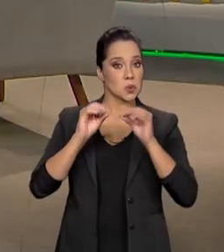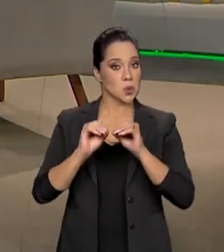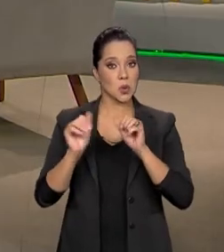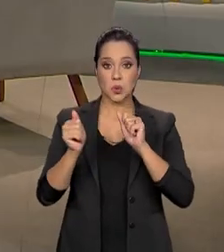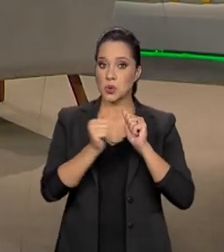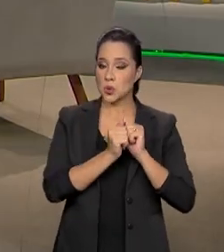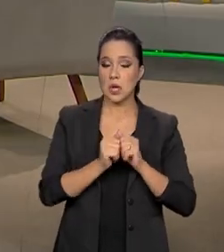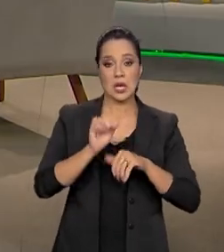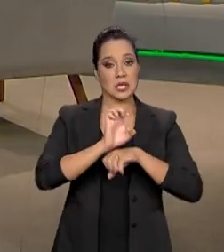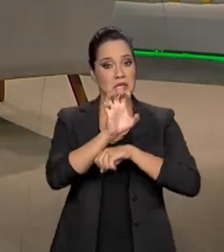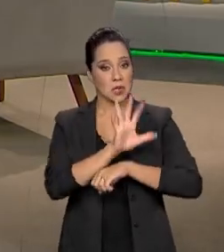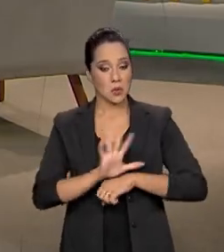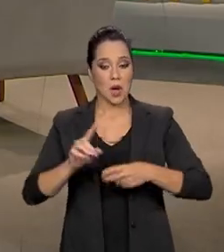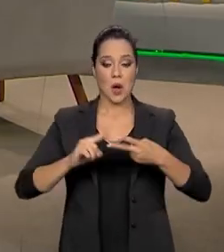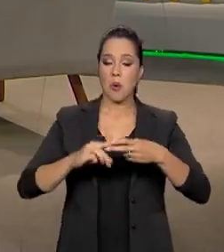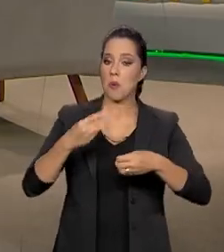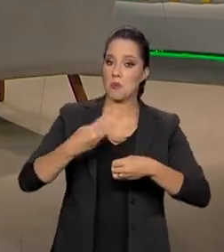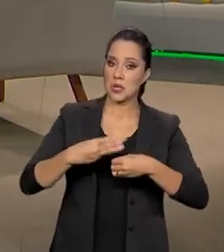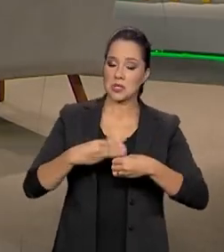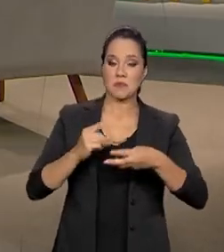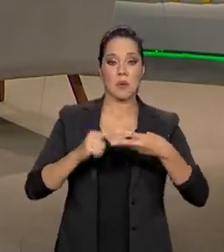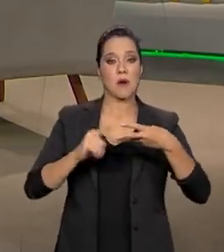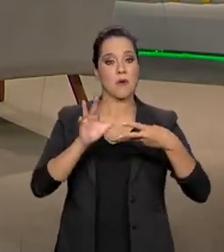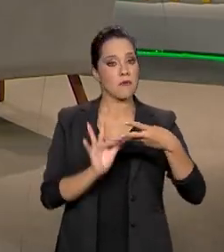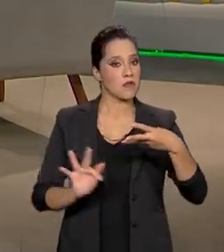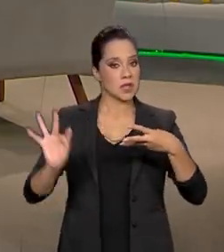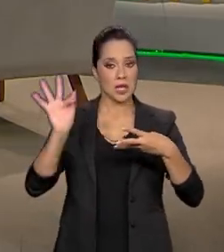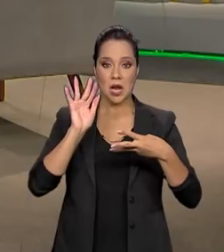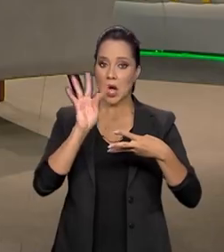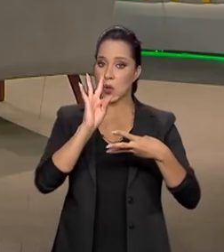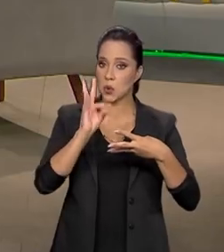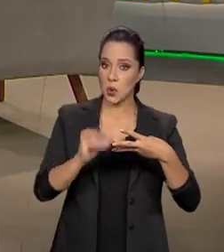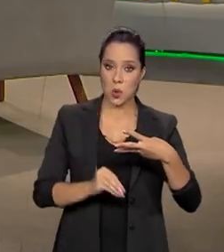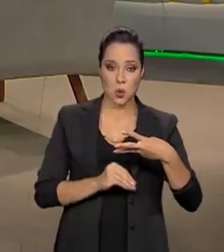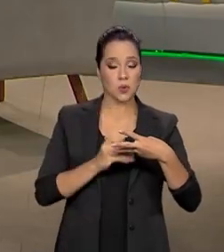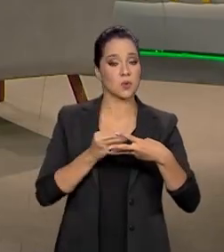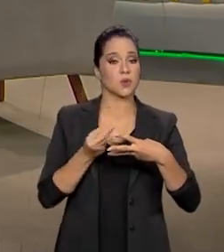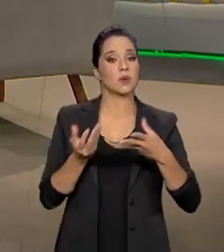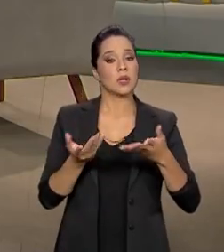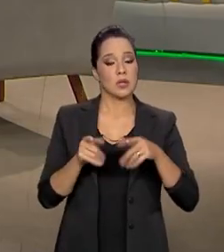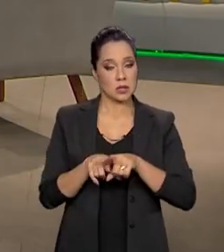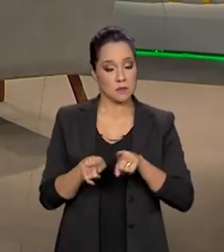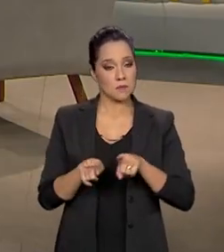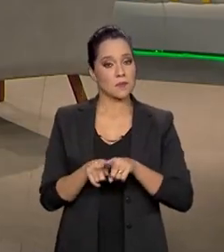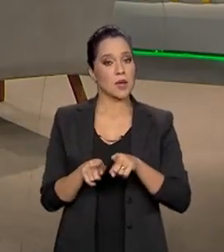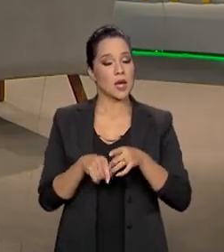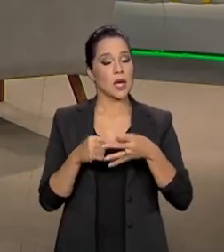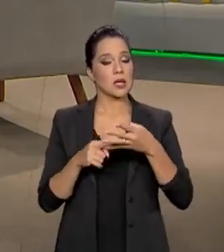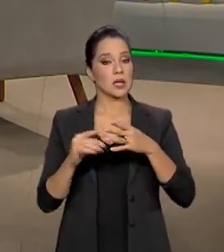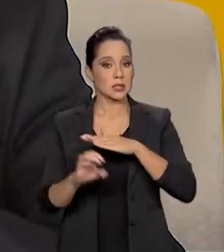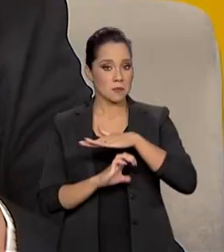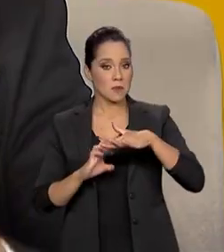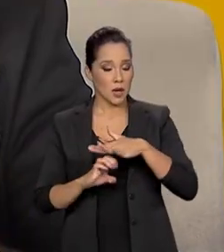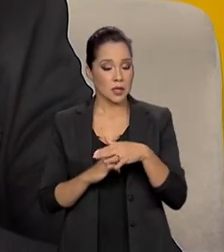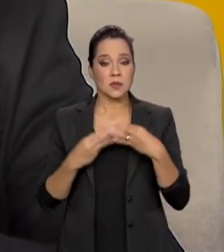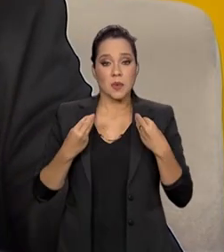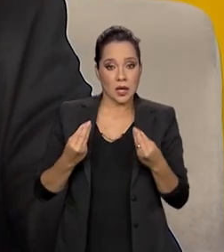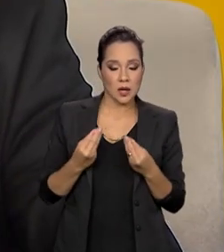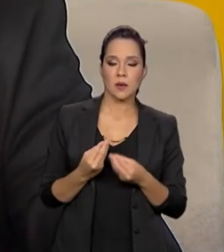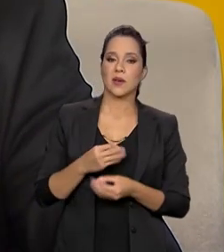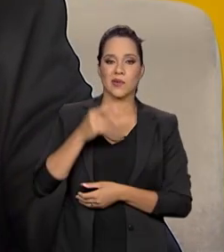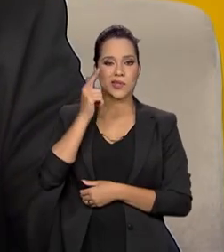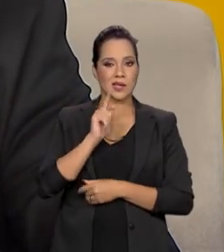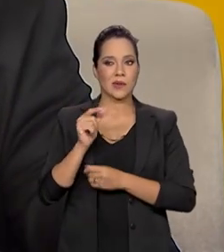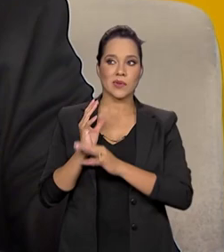estaduais, municipais, federal e também das empresas, para que a gente possa